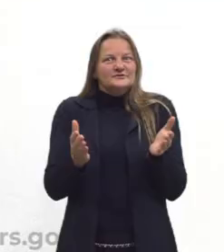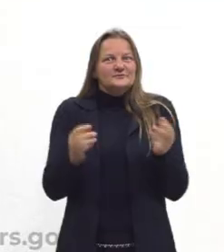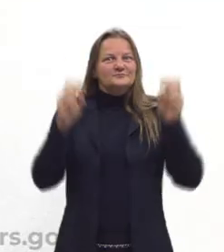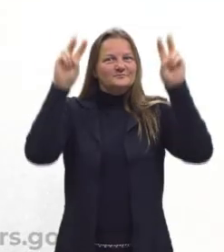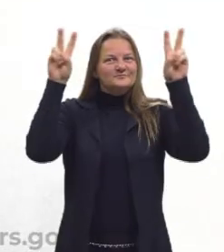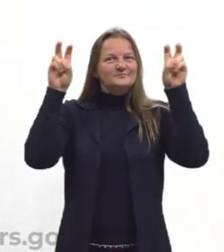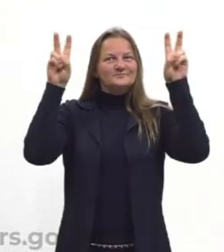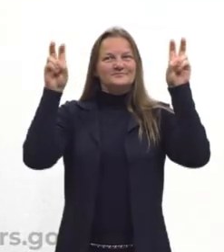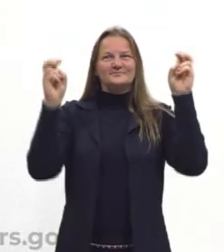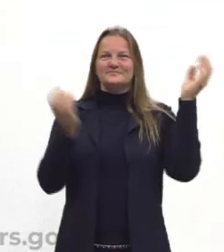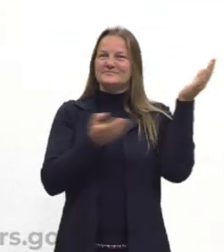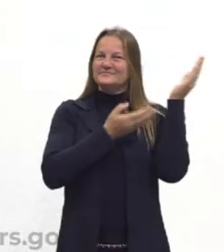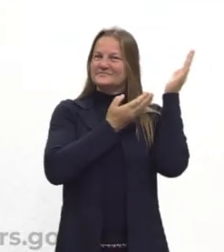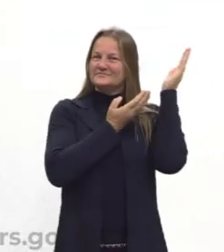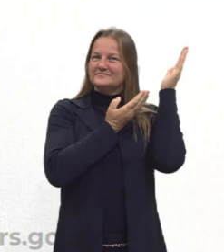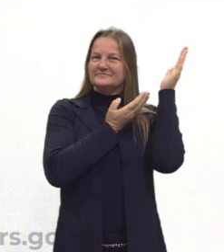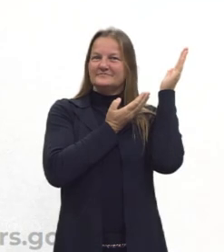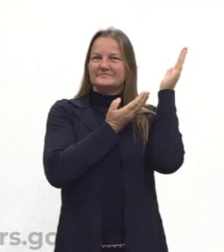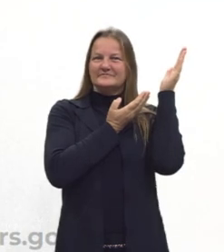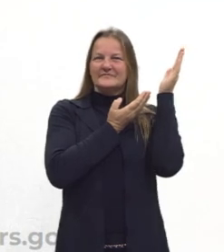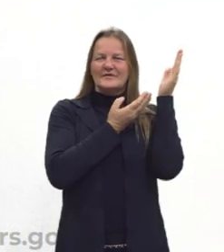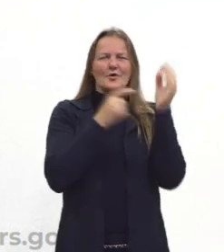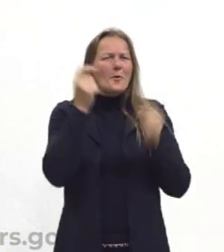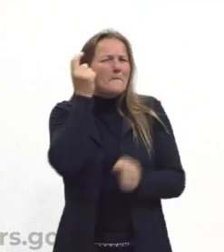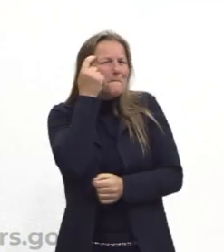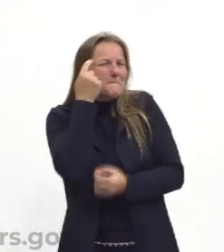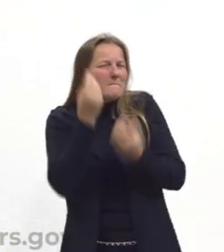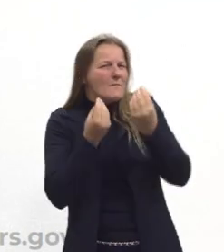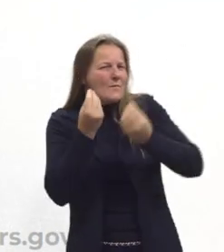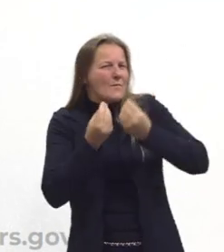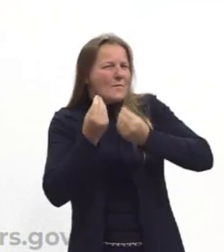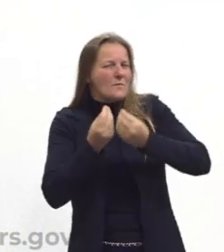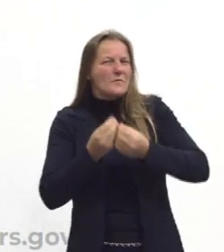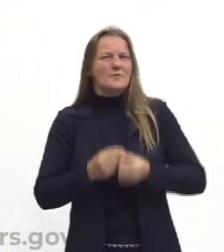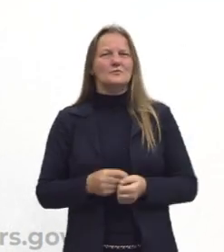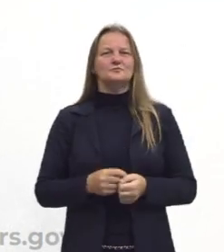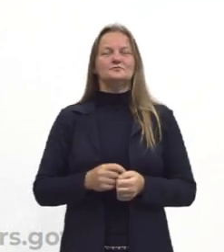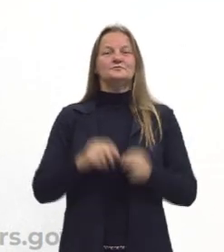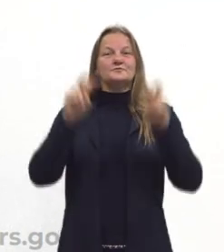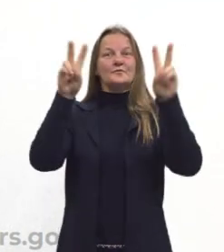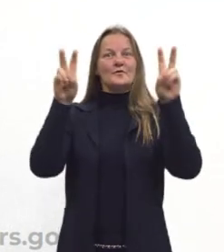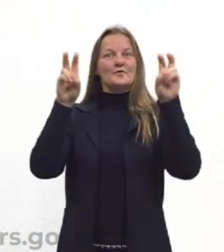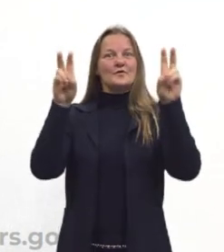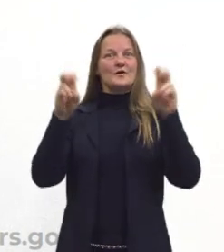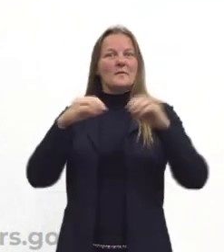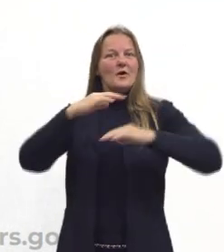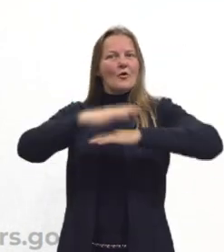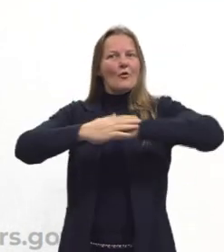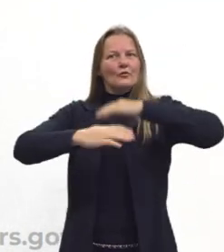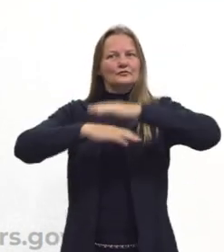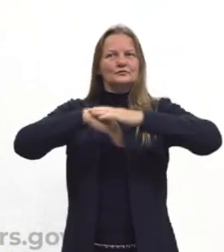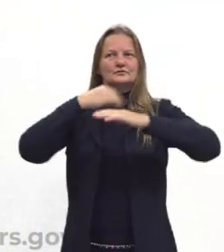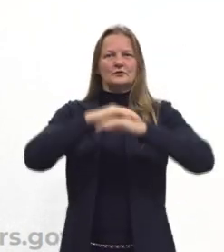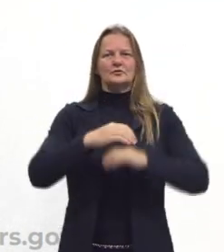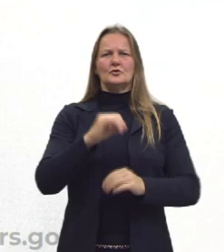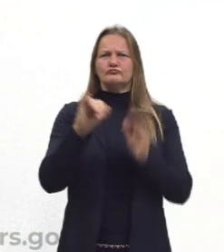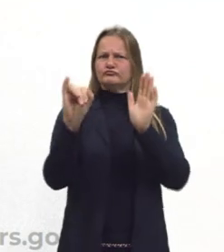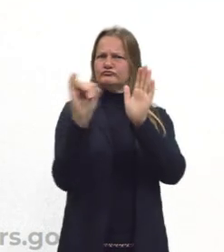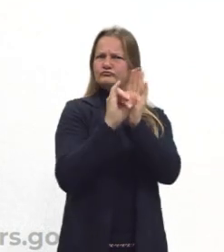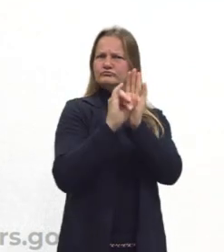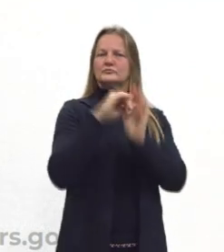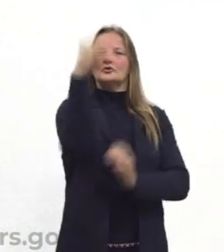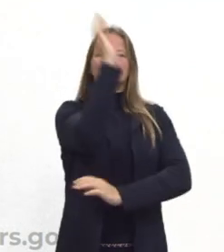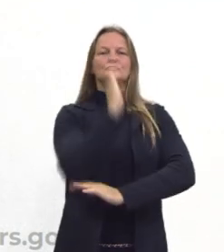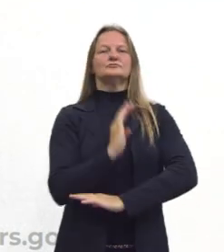problematizar, iremos aprofundar algumas questões sobre a construção da identidade